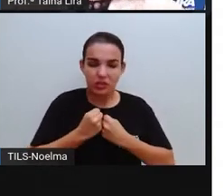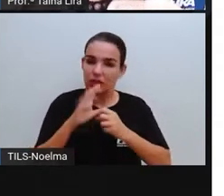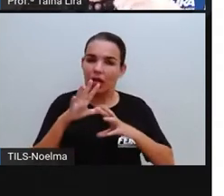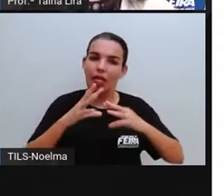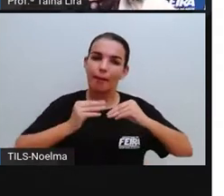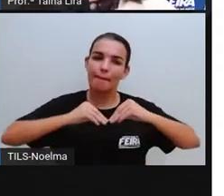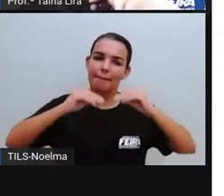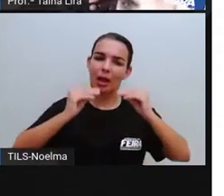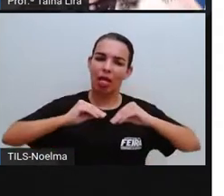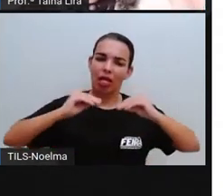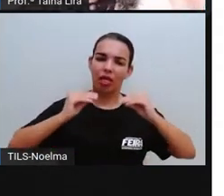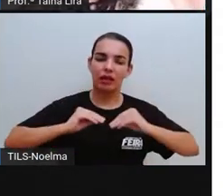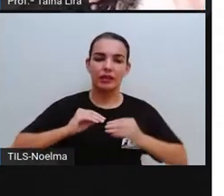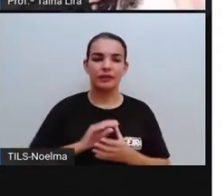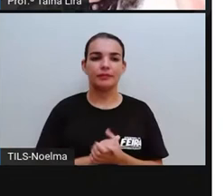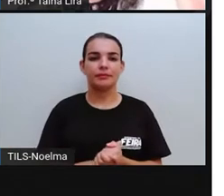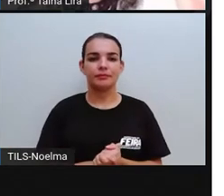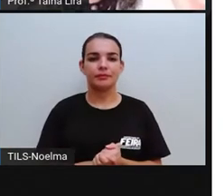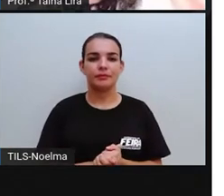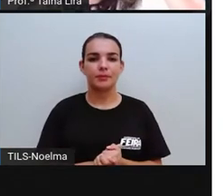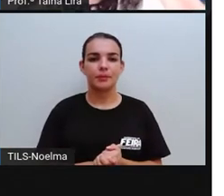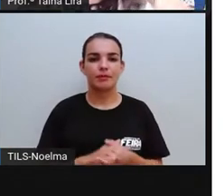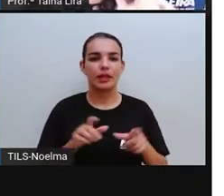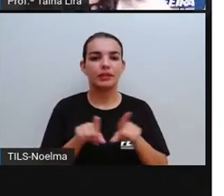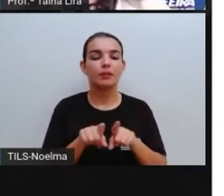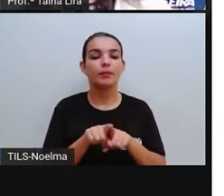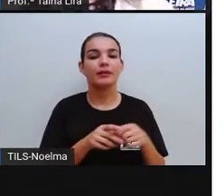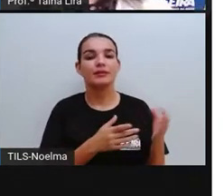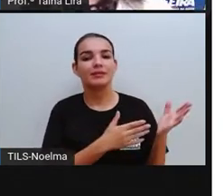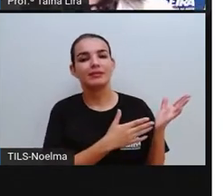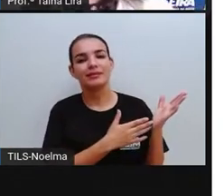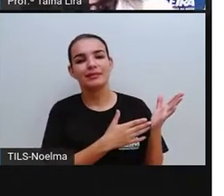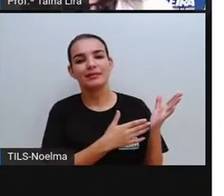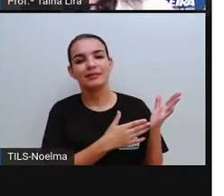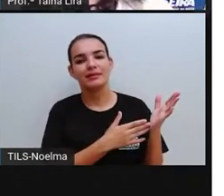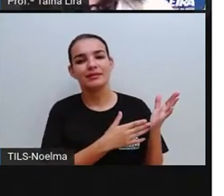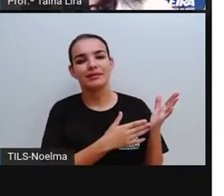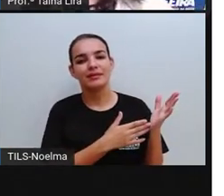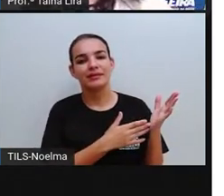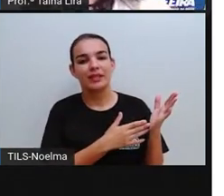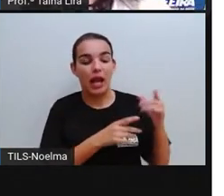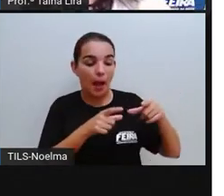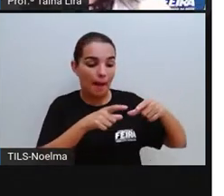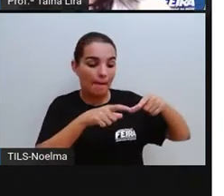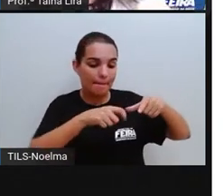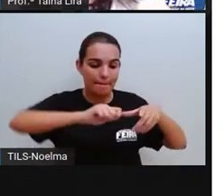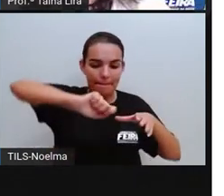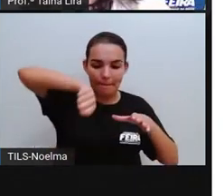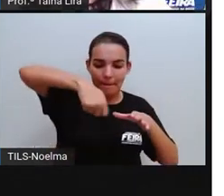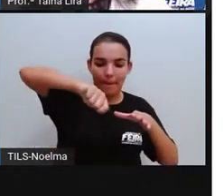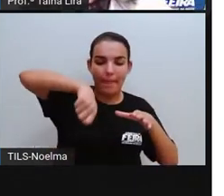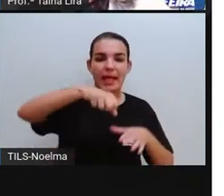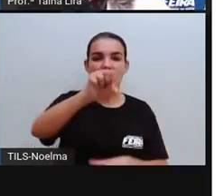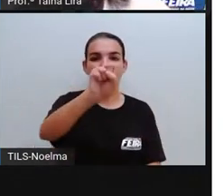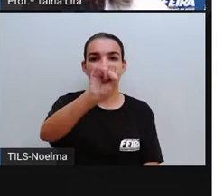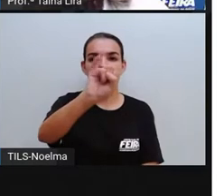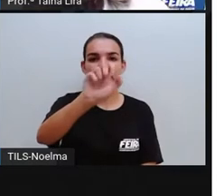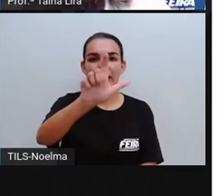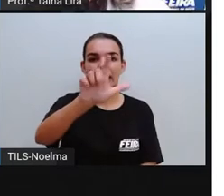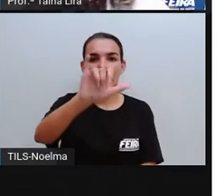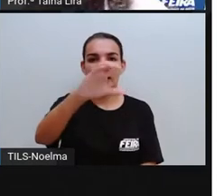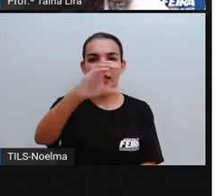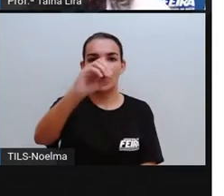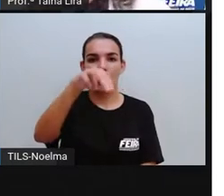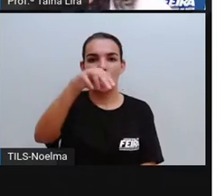é mole, certo? A mesma coisa aqui, ó, a espátula de silicone, tá? Que nós